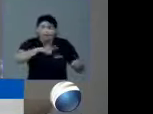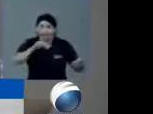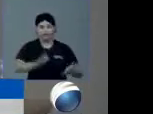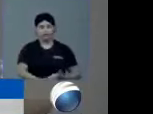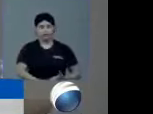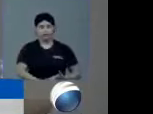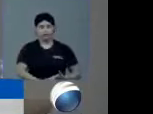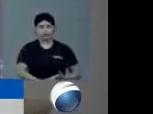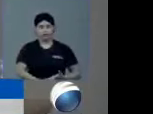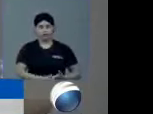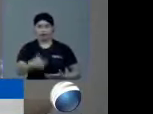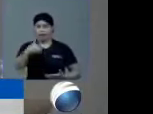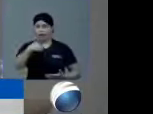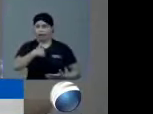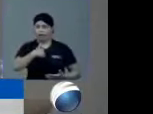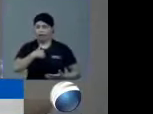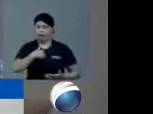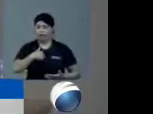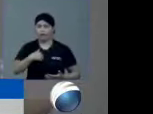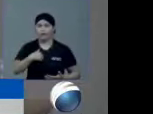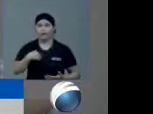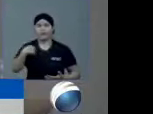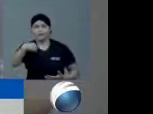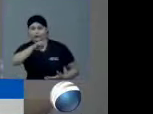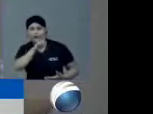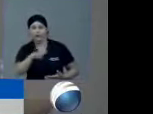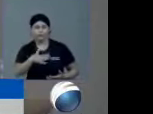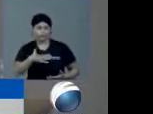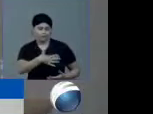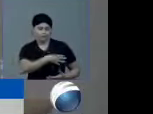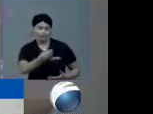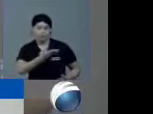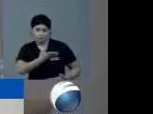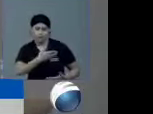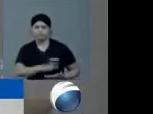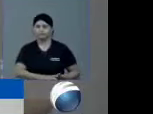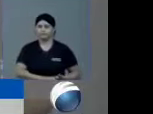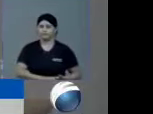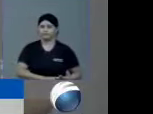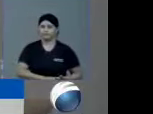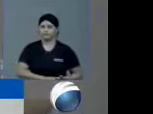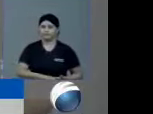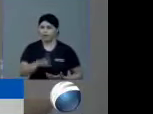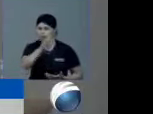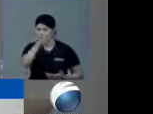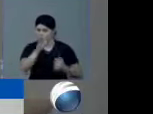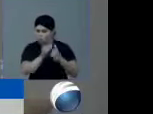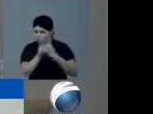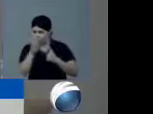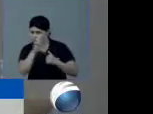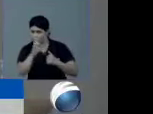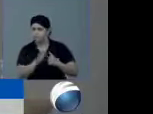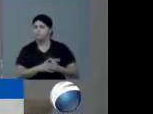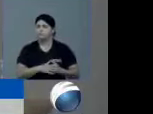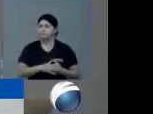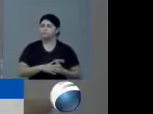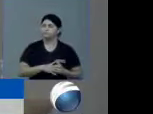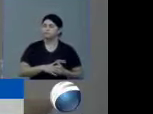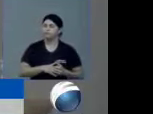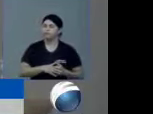Eu estou aqui com o filho de um amigo meu que já falo esse dia, eu vou citar o nome, o finado João Arquimino,